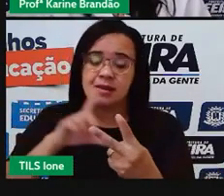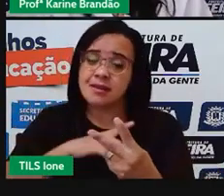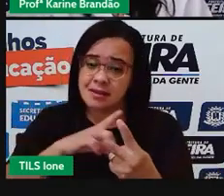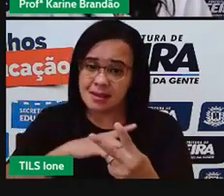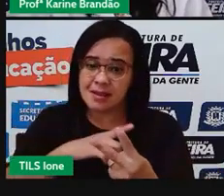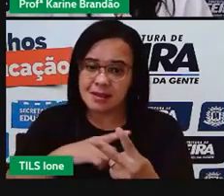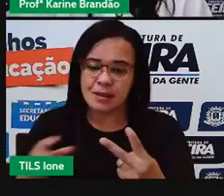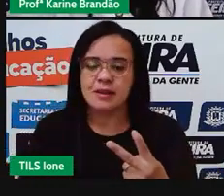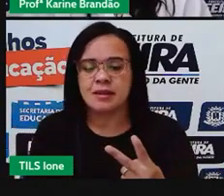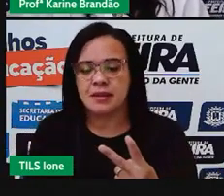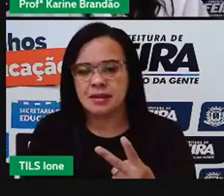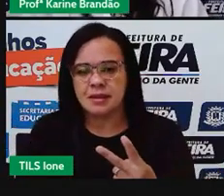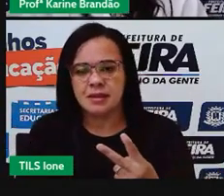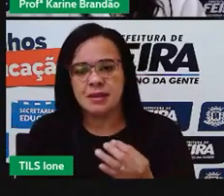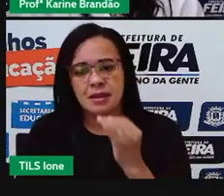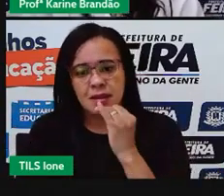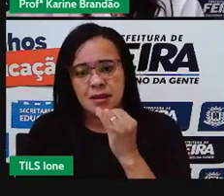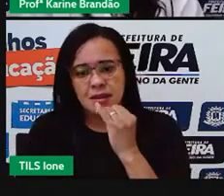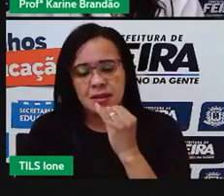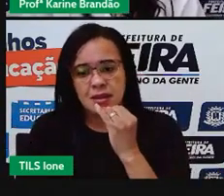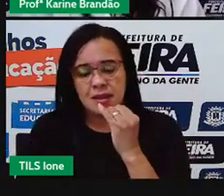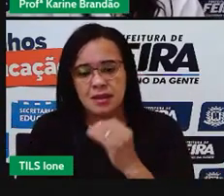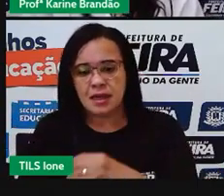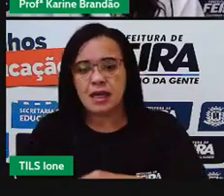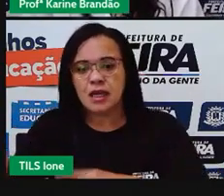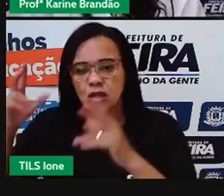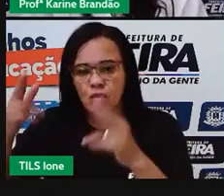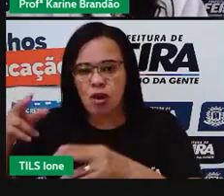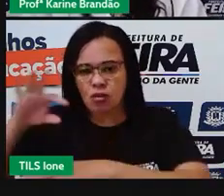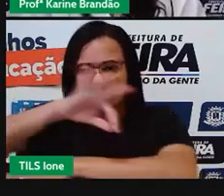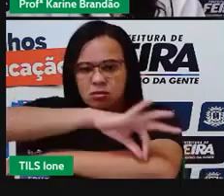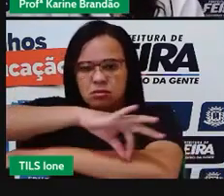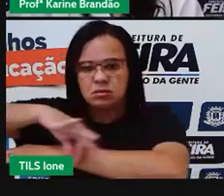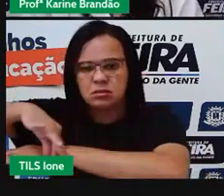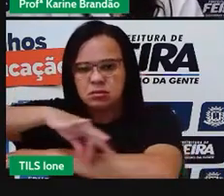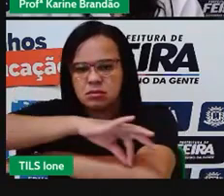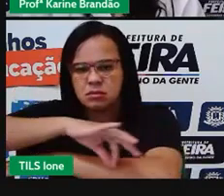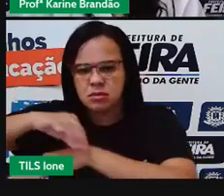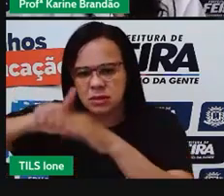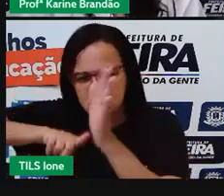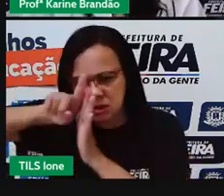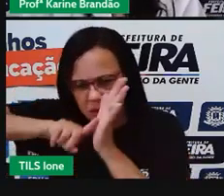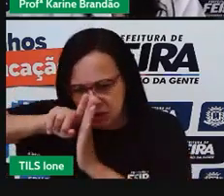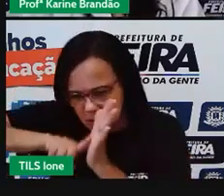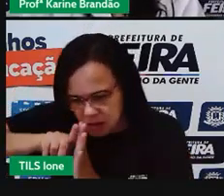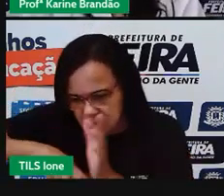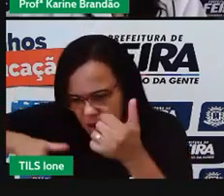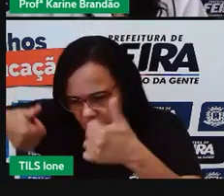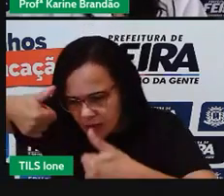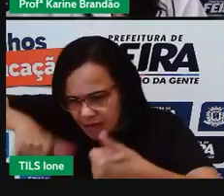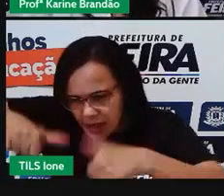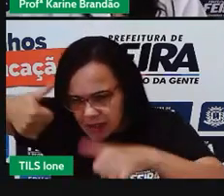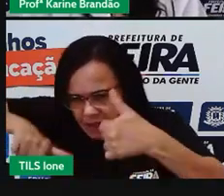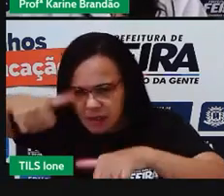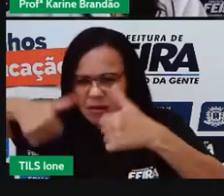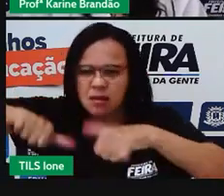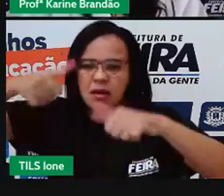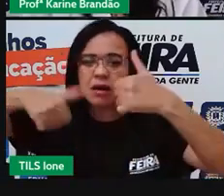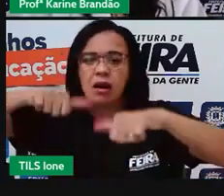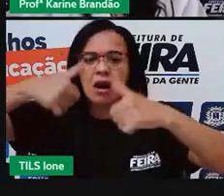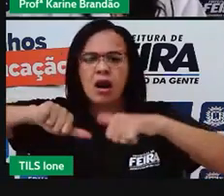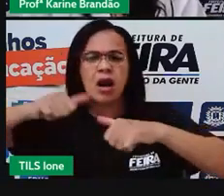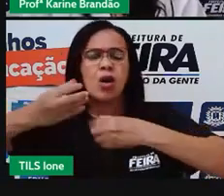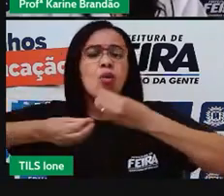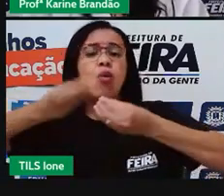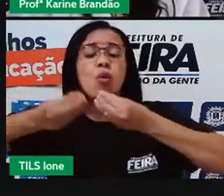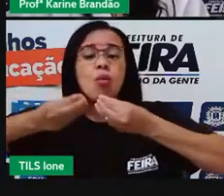essa medição, esse indicador, ele tem três classes, Três estruturas,